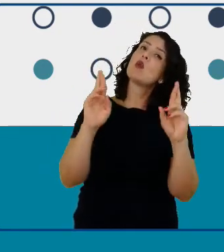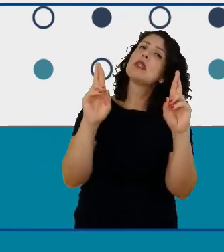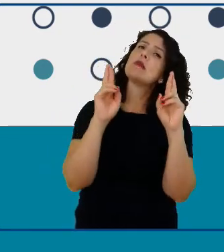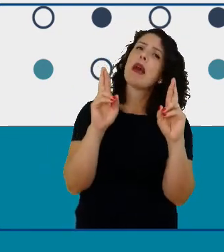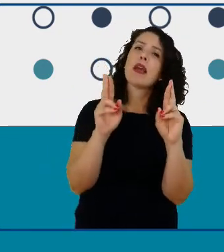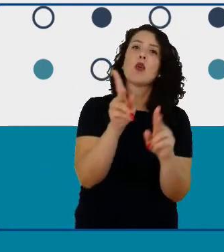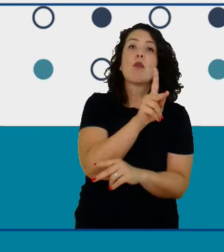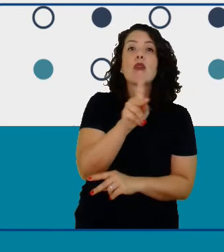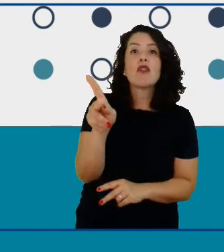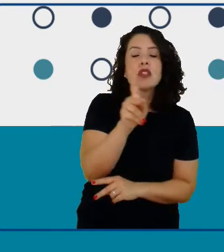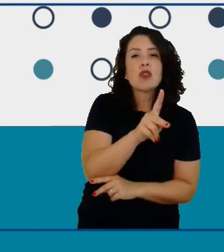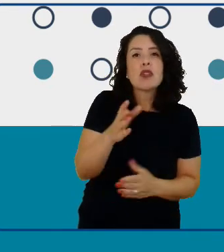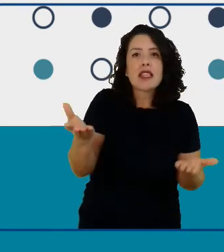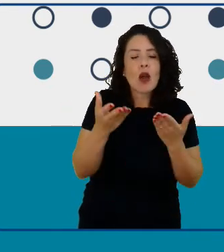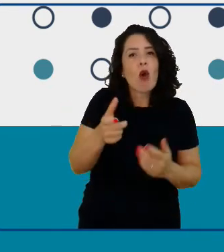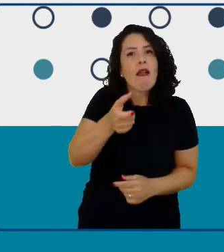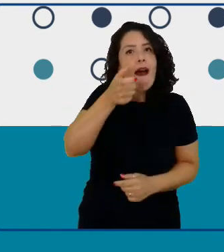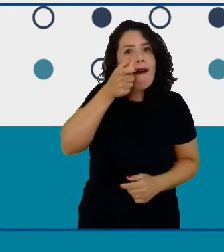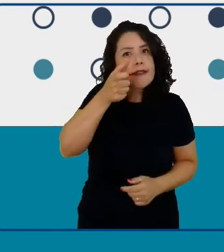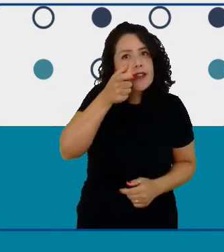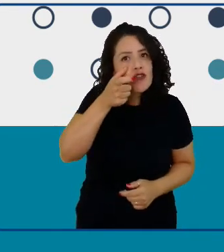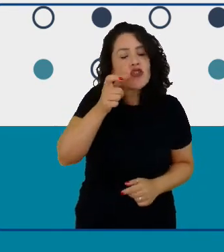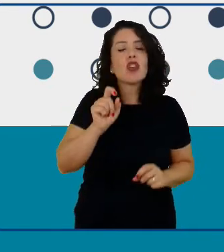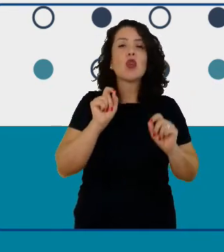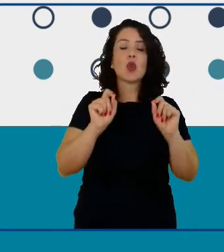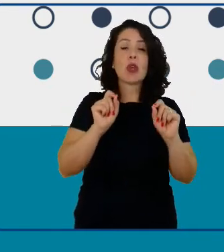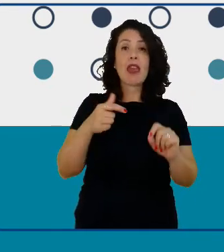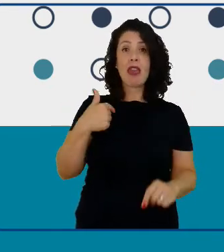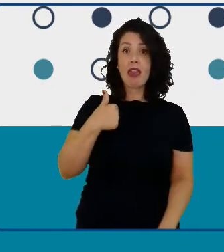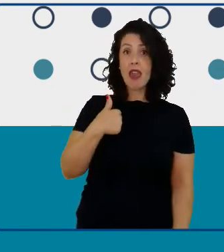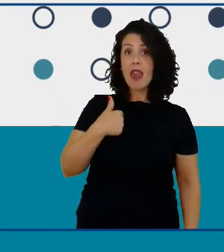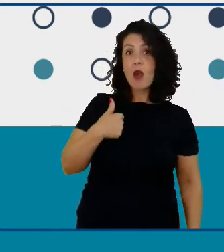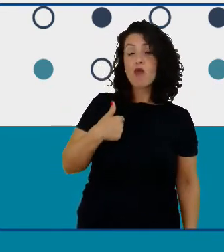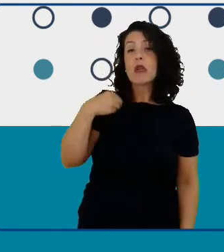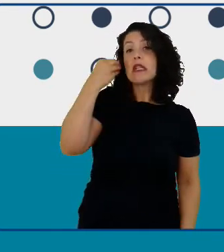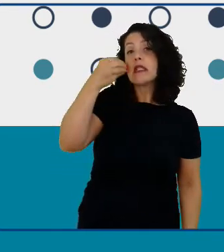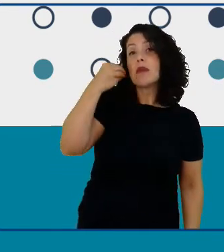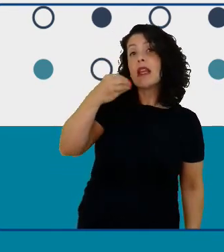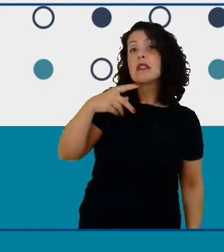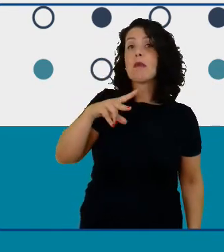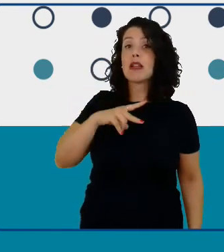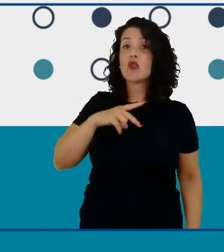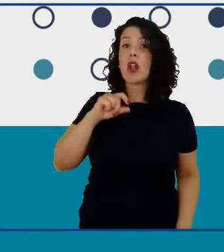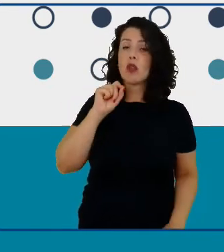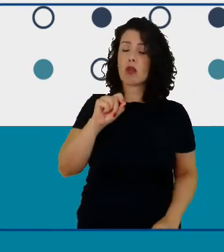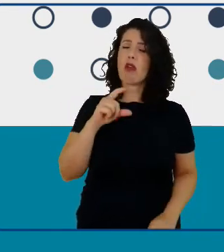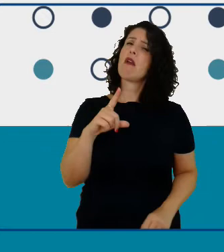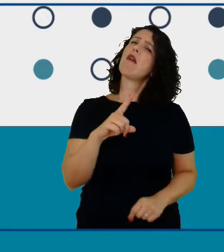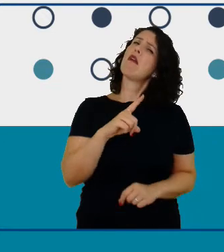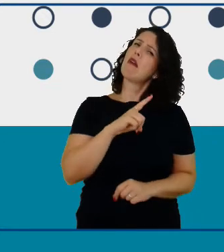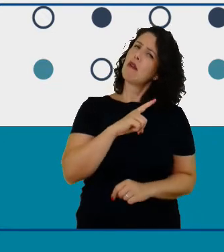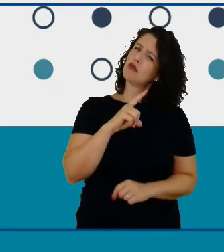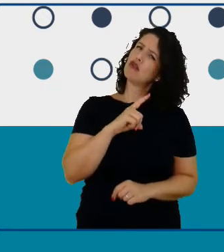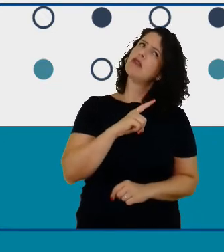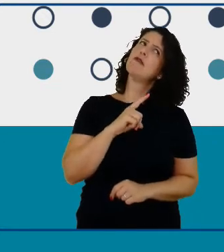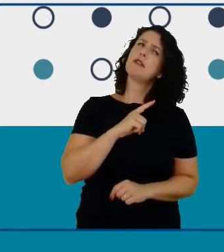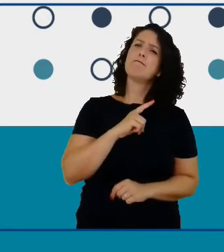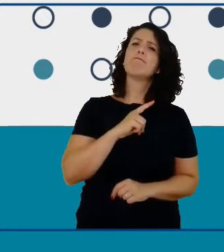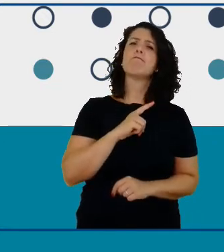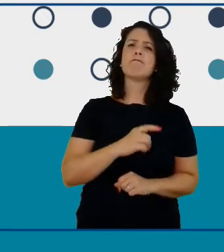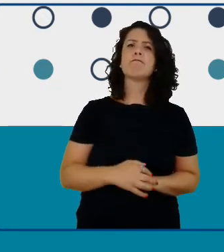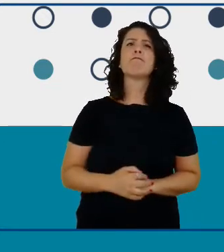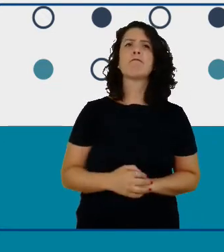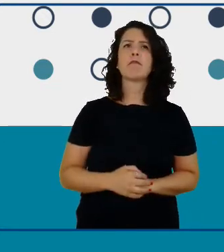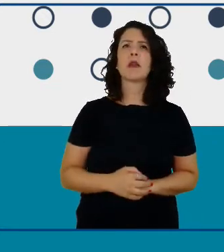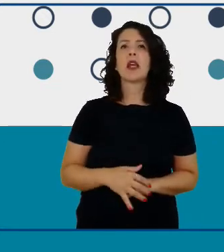assistindo eu eu tive próximo em uma iniciativa do do Museu da